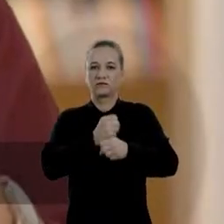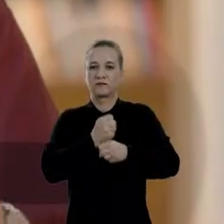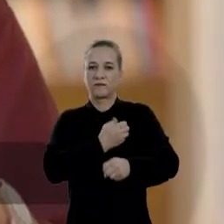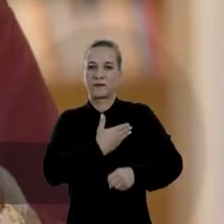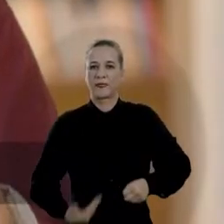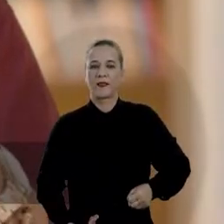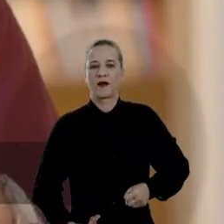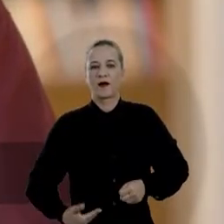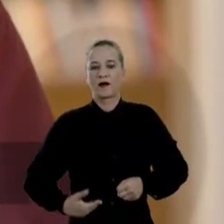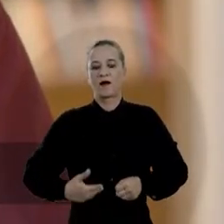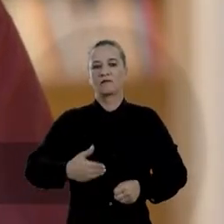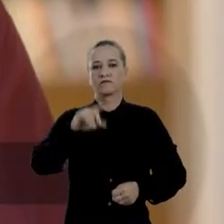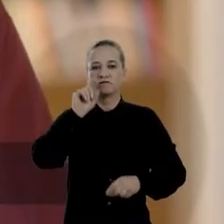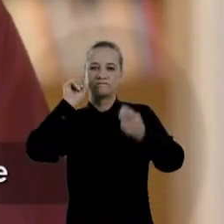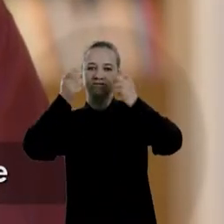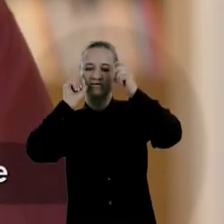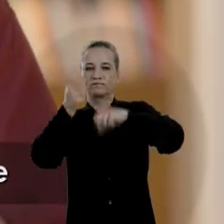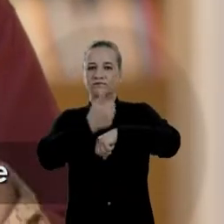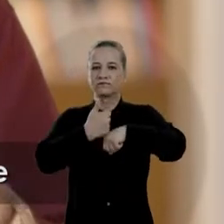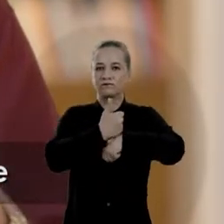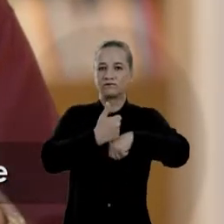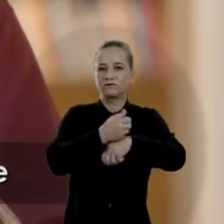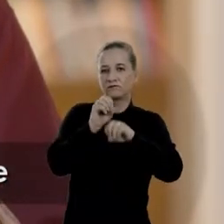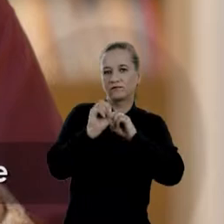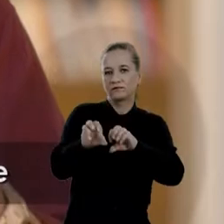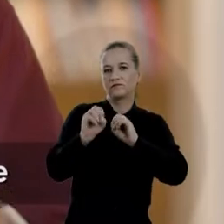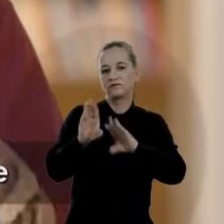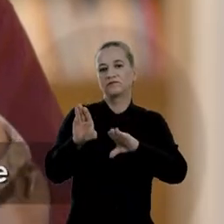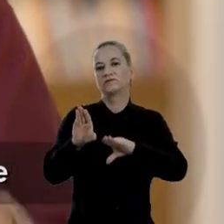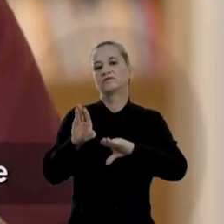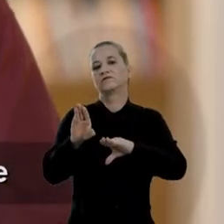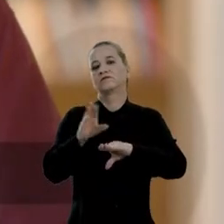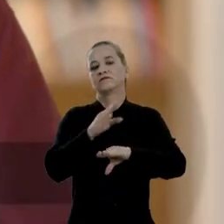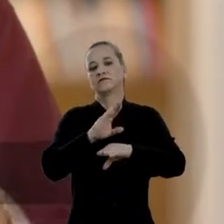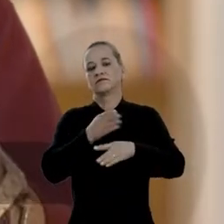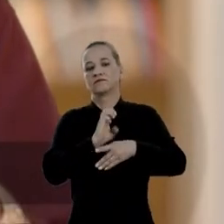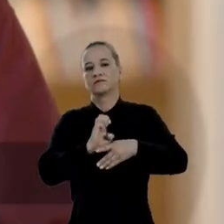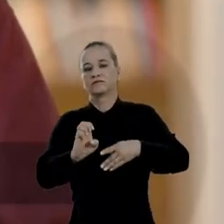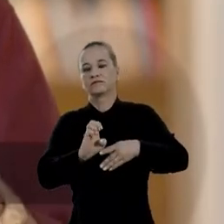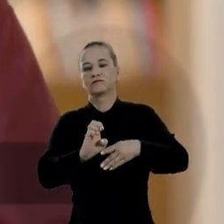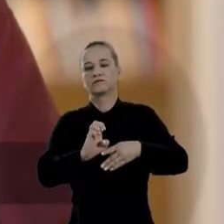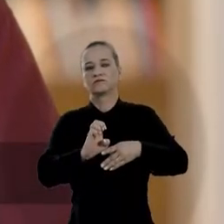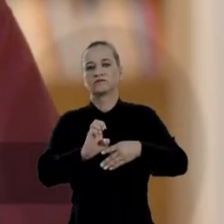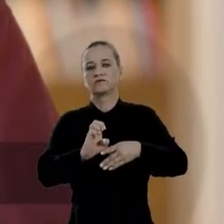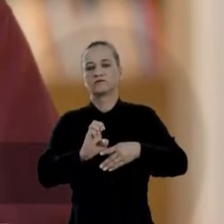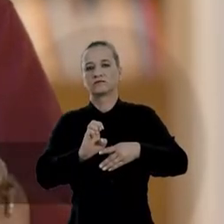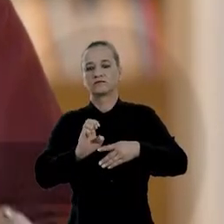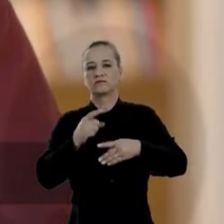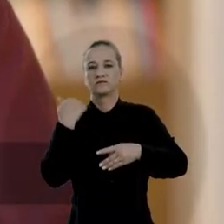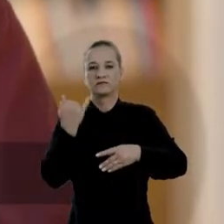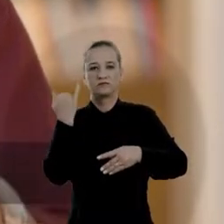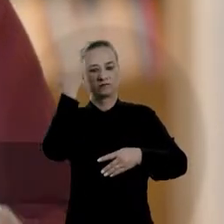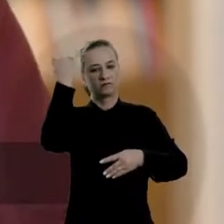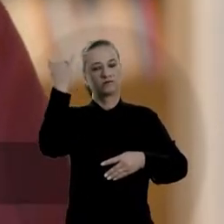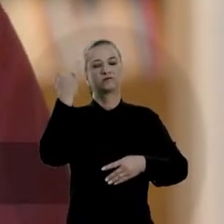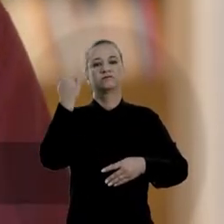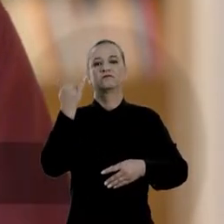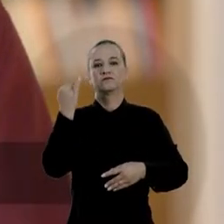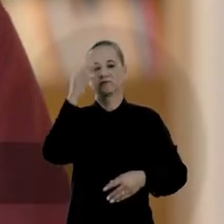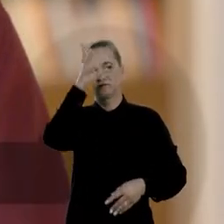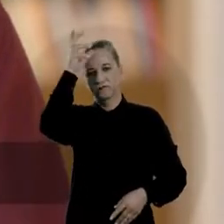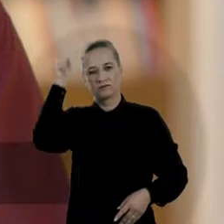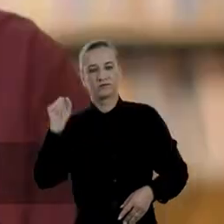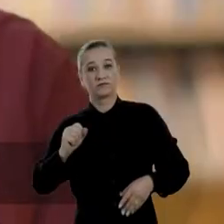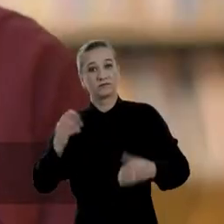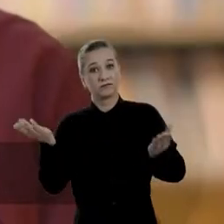Durante os oito anos do meu governo, a minha preocupação foi com a qualidade do ensino público fundamental no Mato